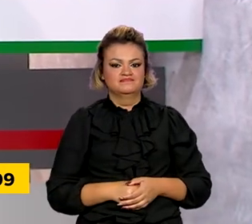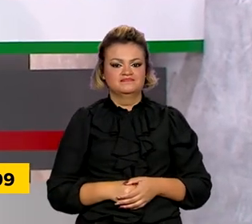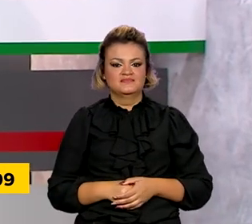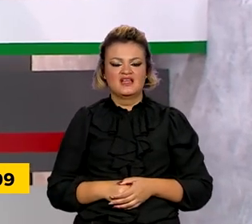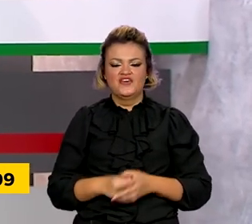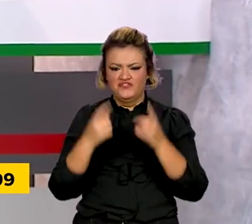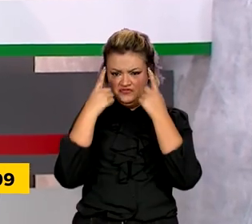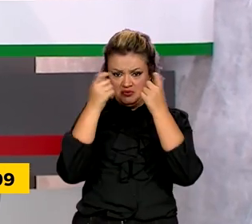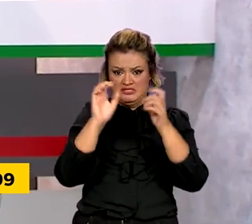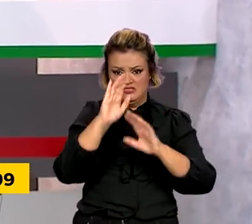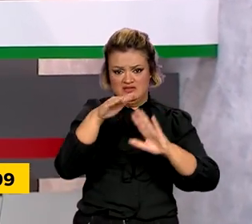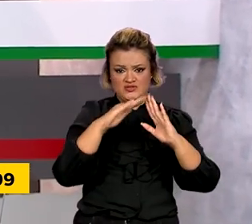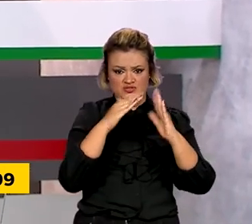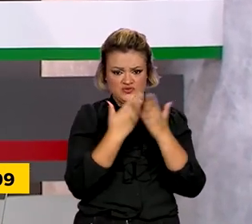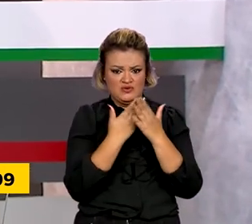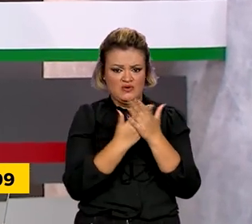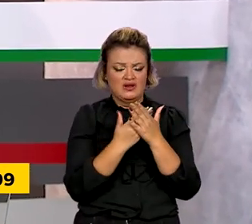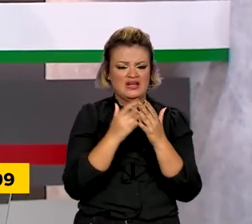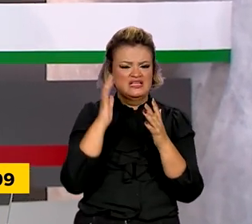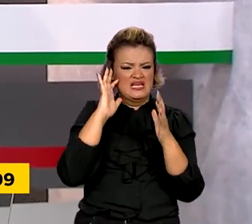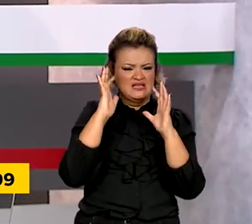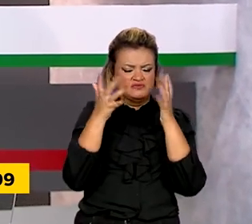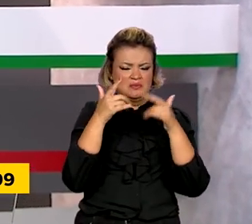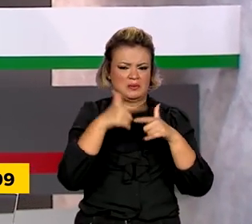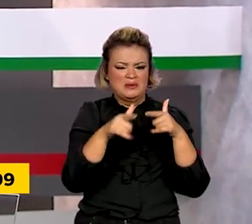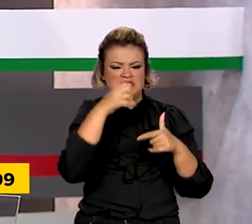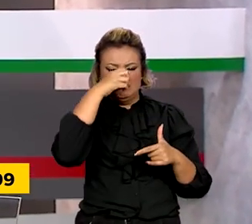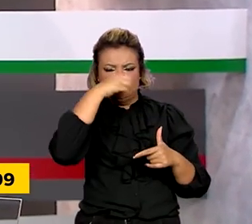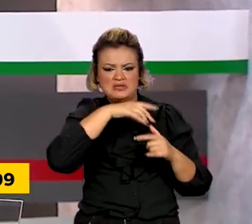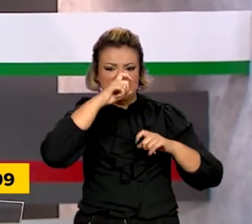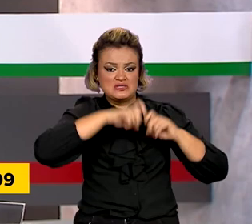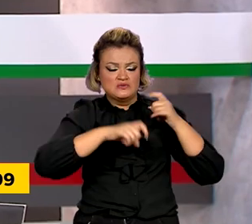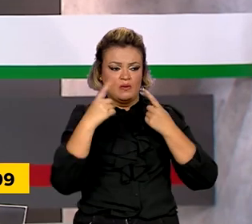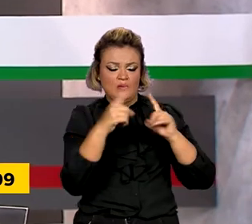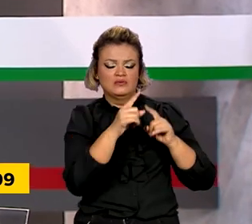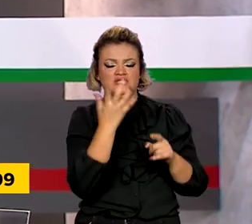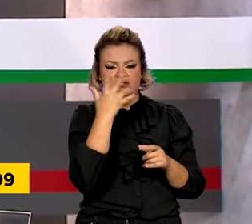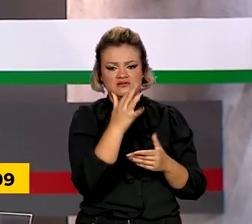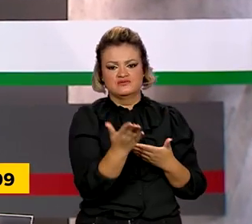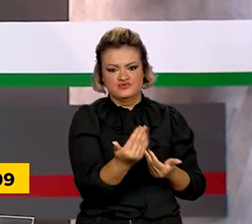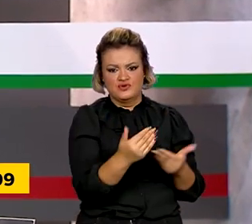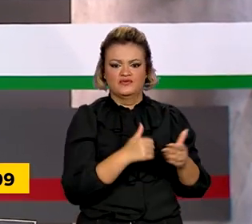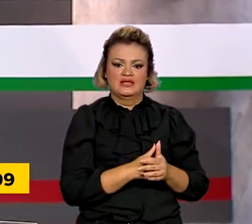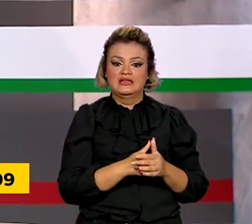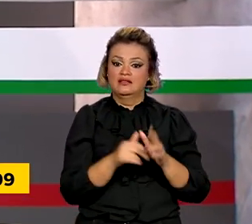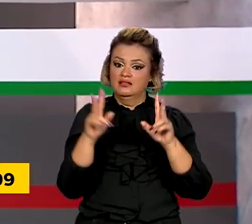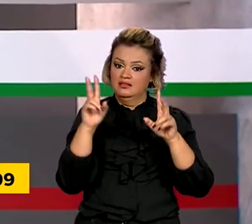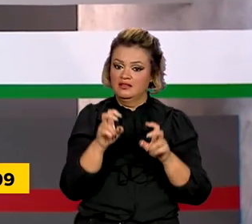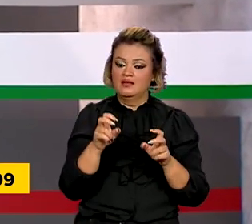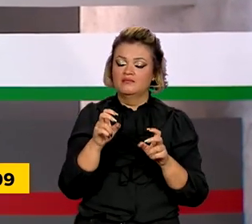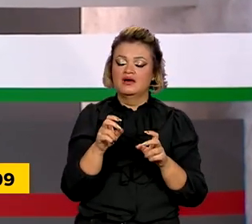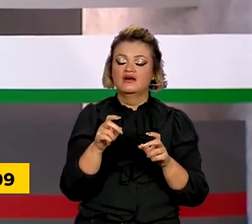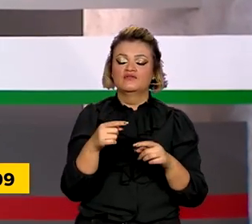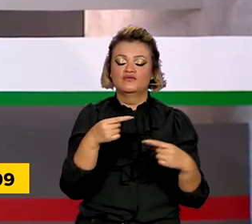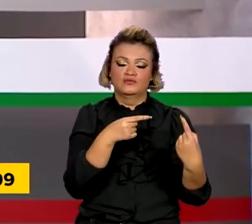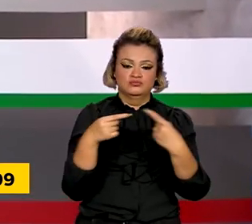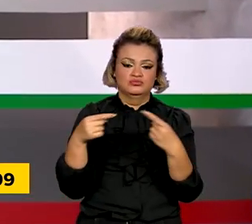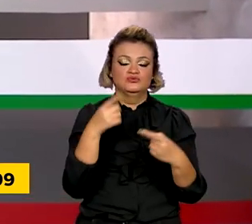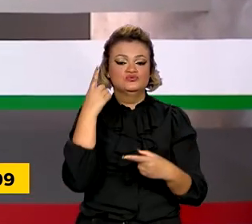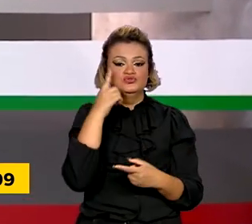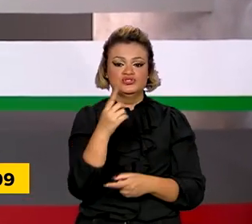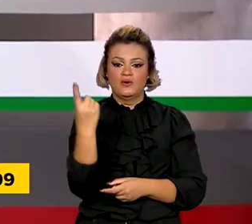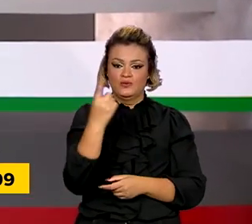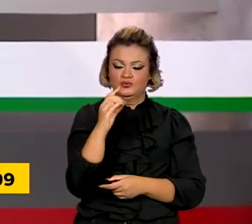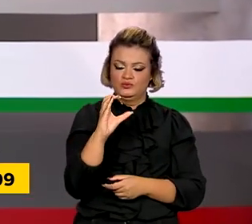Violência nas escolas e combate à exploração sexual de crianças e adolescentes. Os assuntos foram discutidos no primeiro